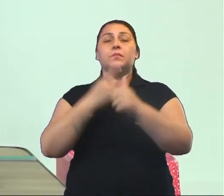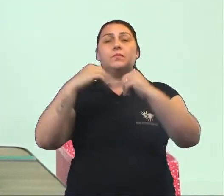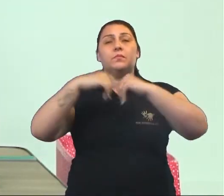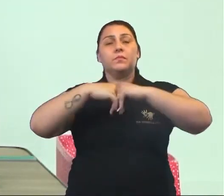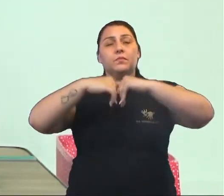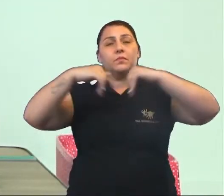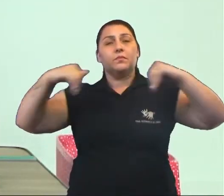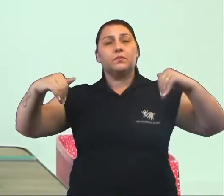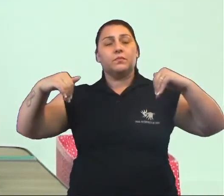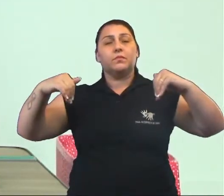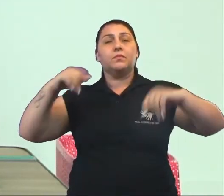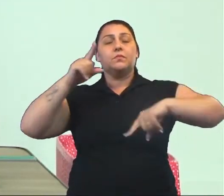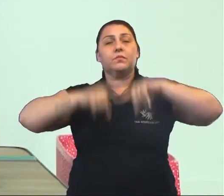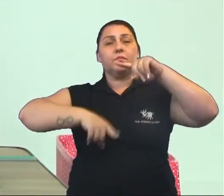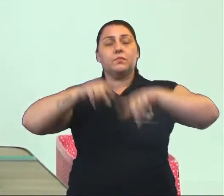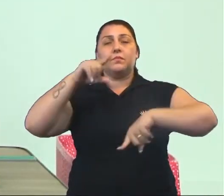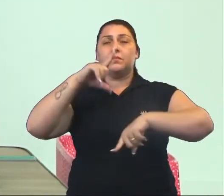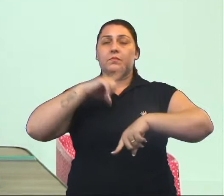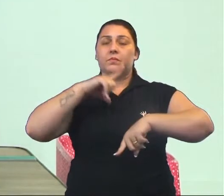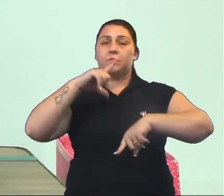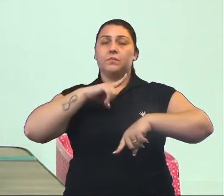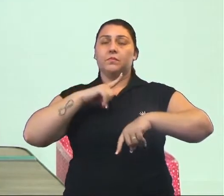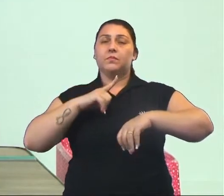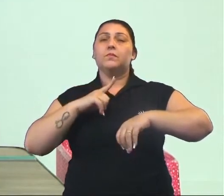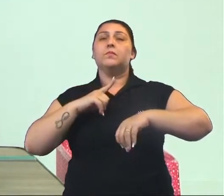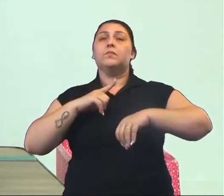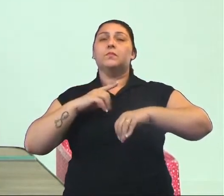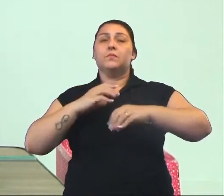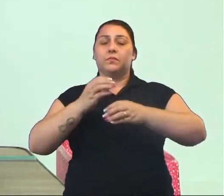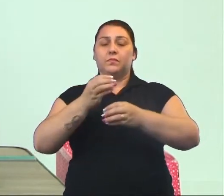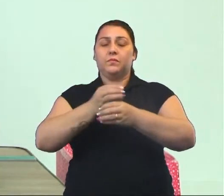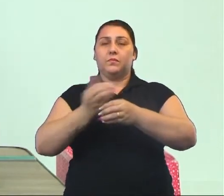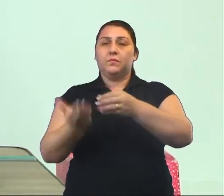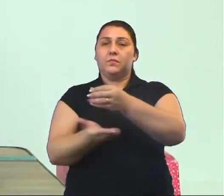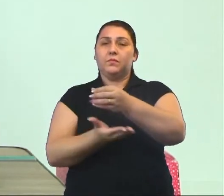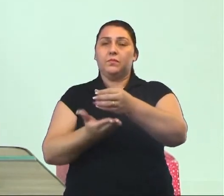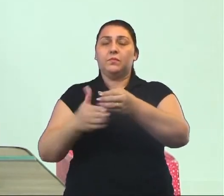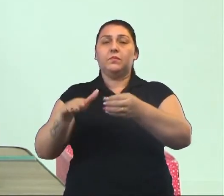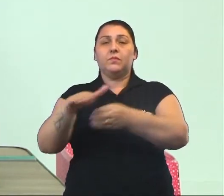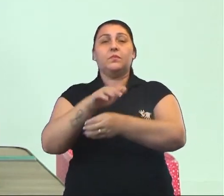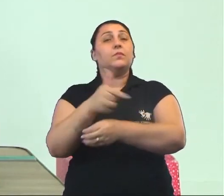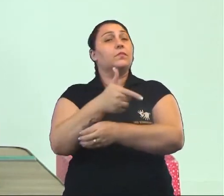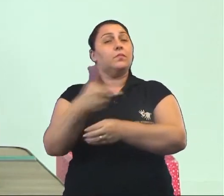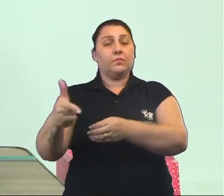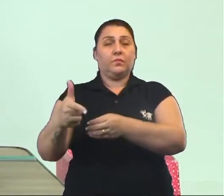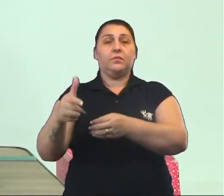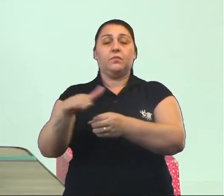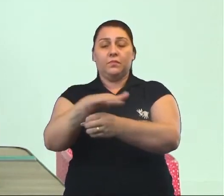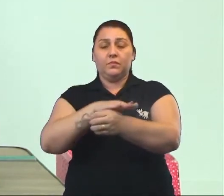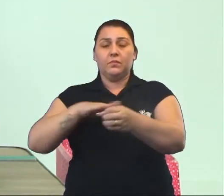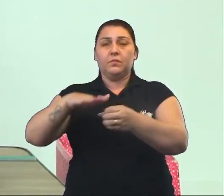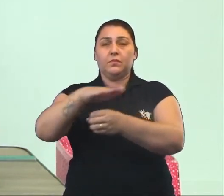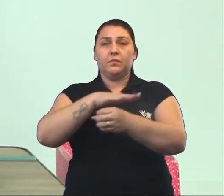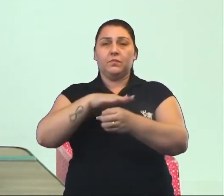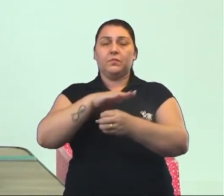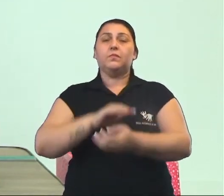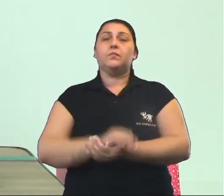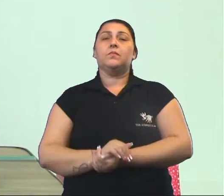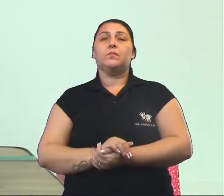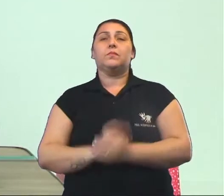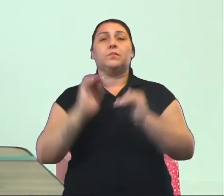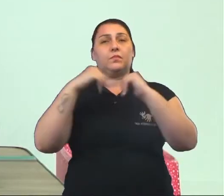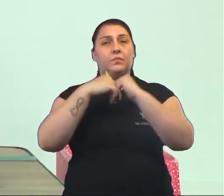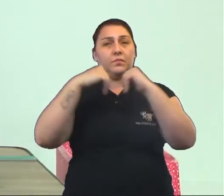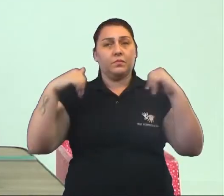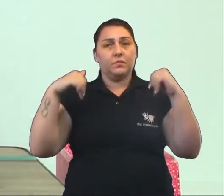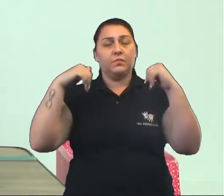separando os objetos que possuem superfícies arredondadas e aqueles que não possuem superfícies arredondadas. Vamos